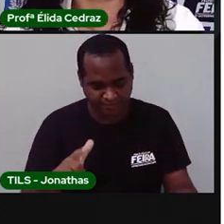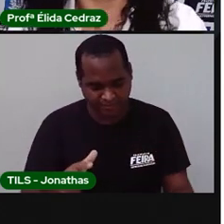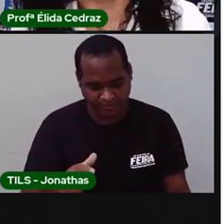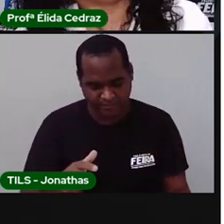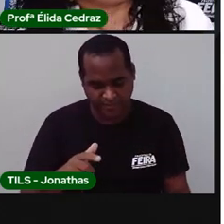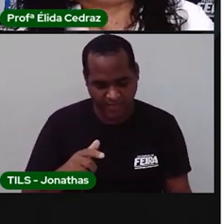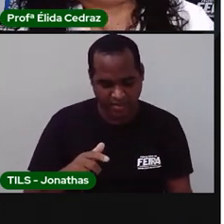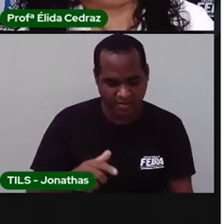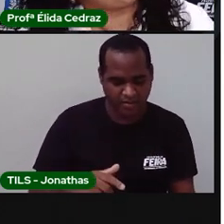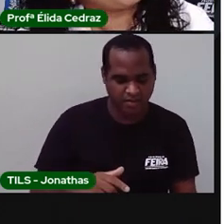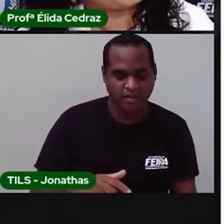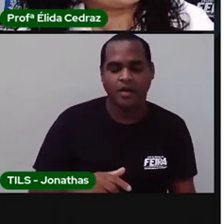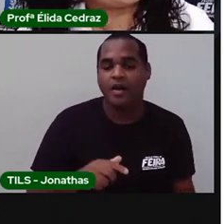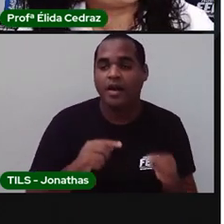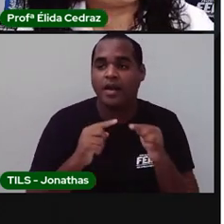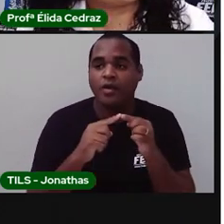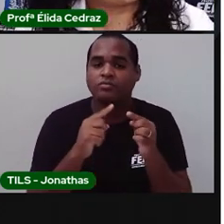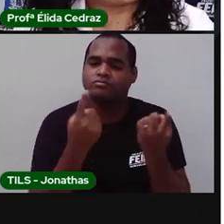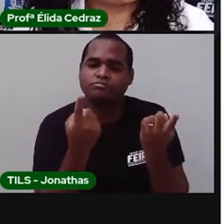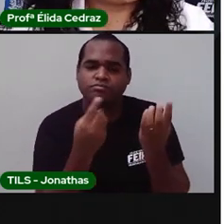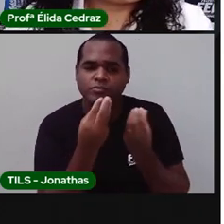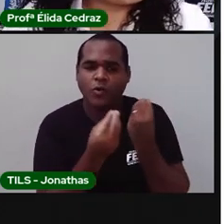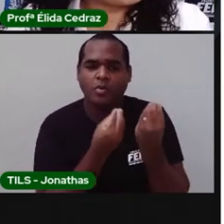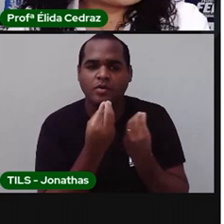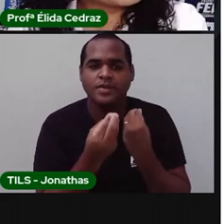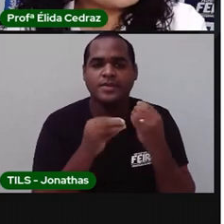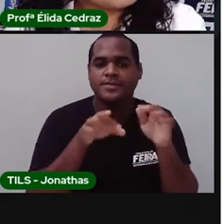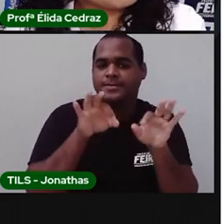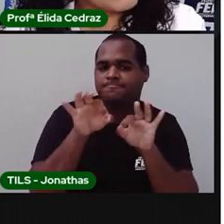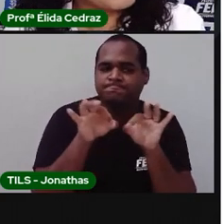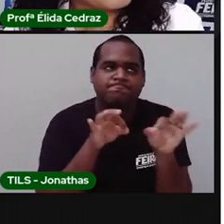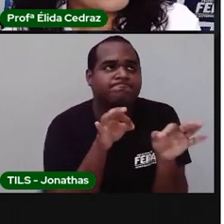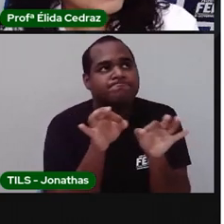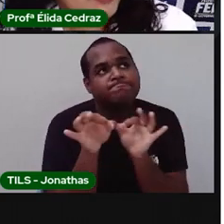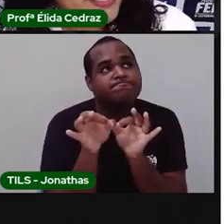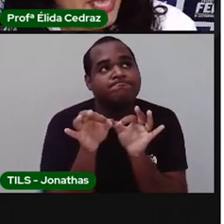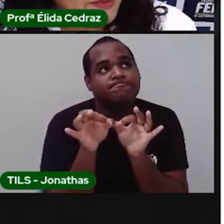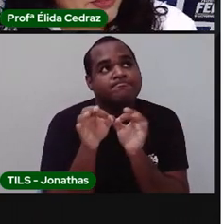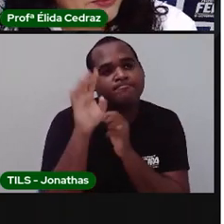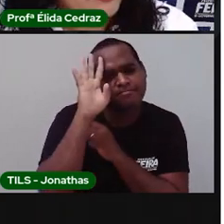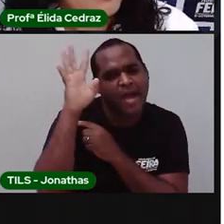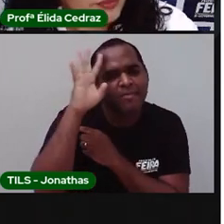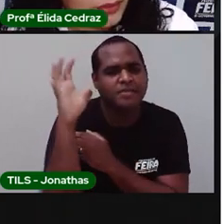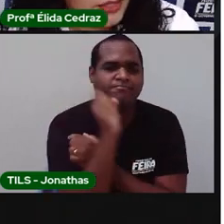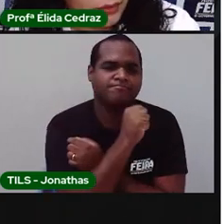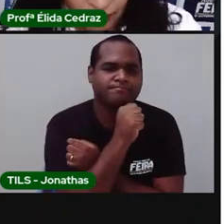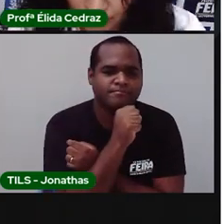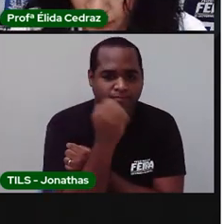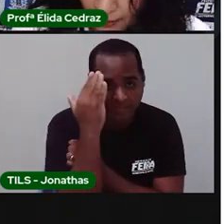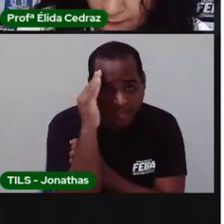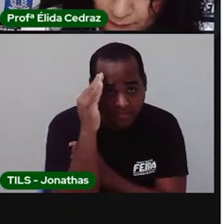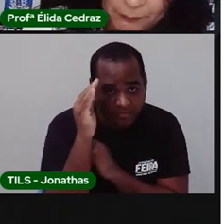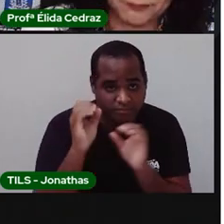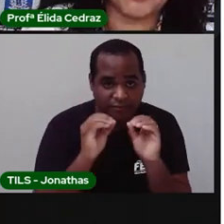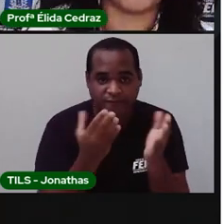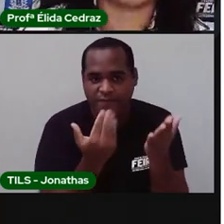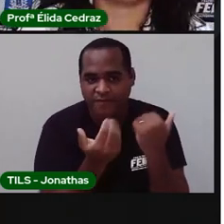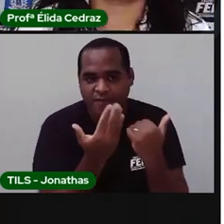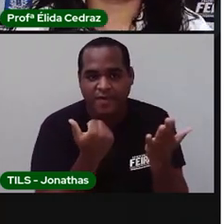lista, como a gente poderia, assim, agir mais rápido. Entendeu? Vamos lá.